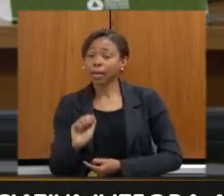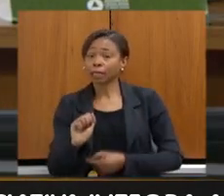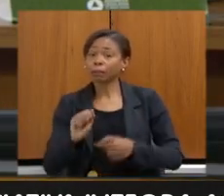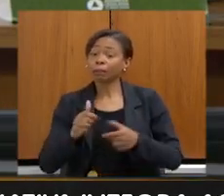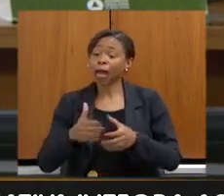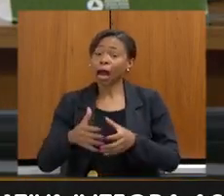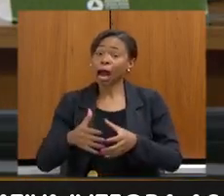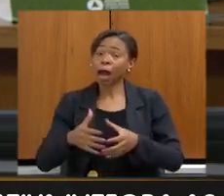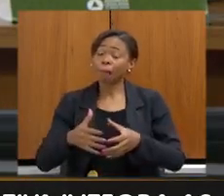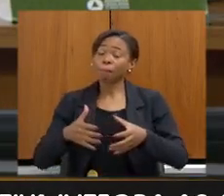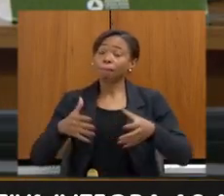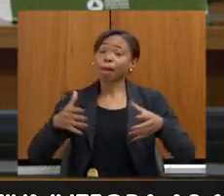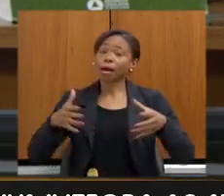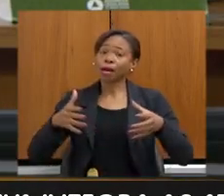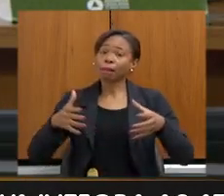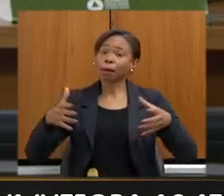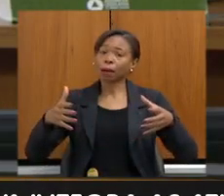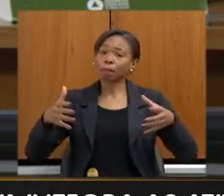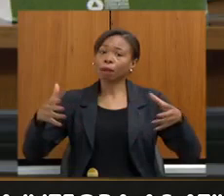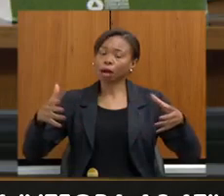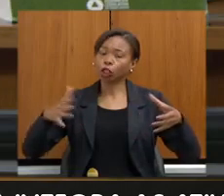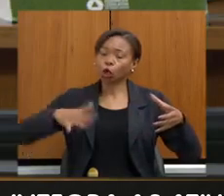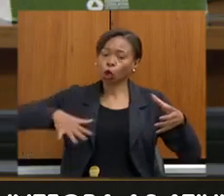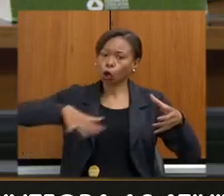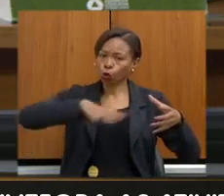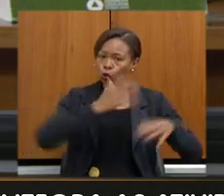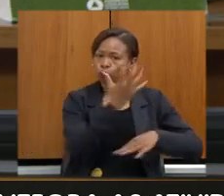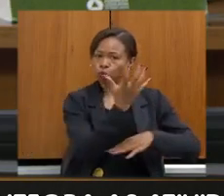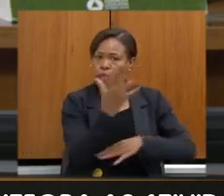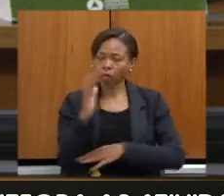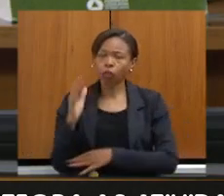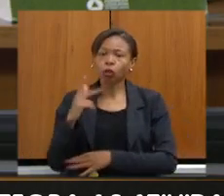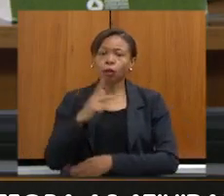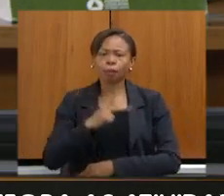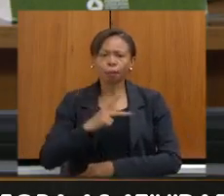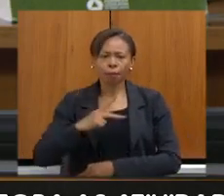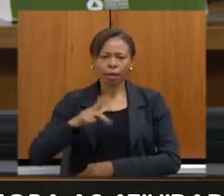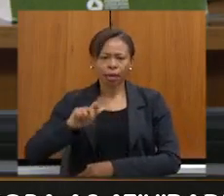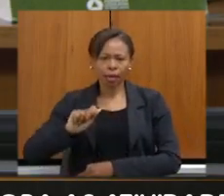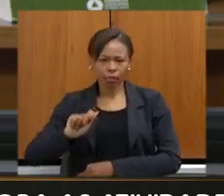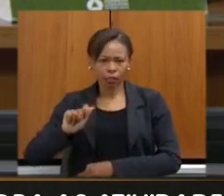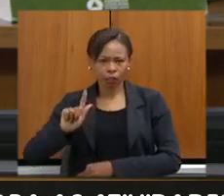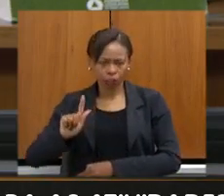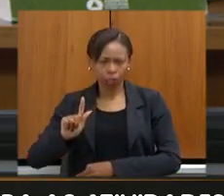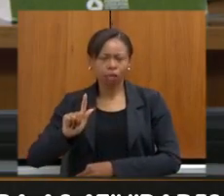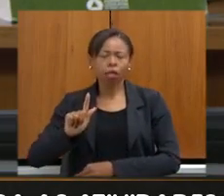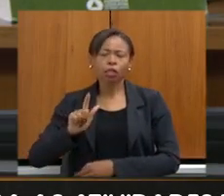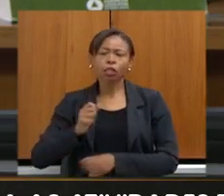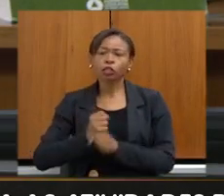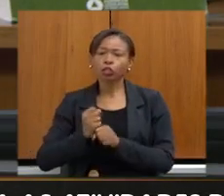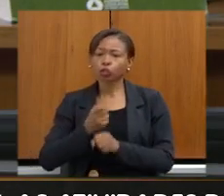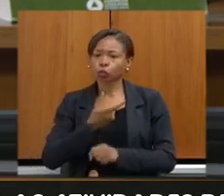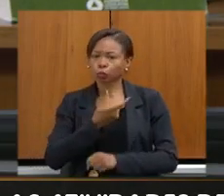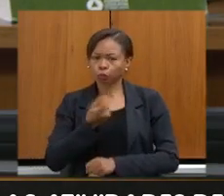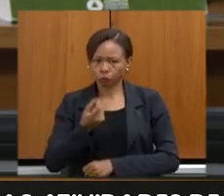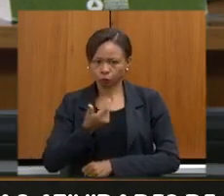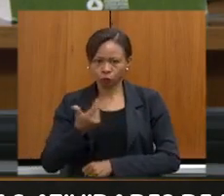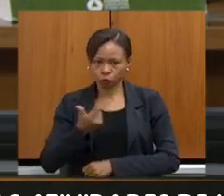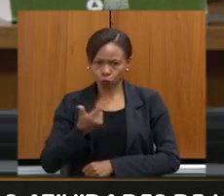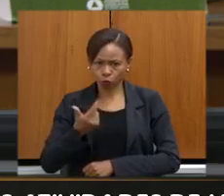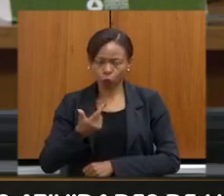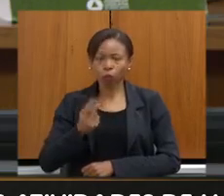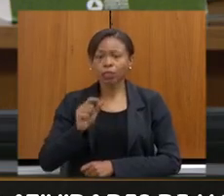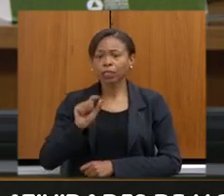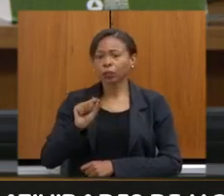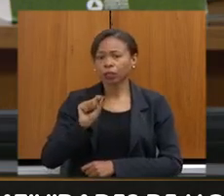vegetal. A meta prevista para ano de 2022 no PPAG, no Plano Plurianual de Ação Governamental, é a destinação de